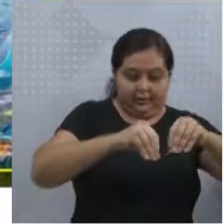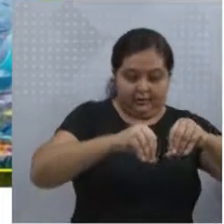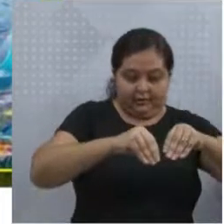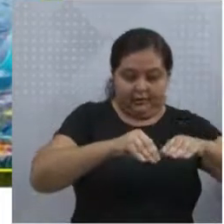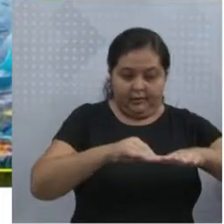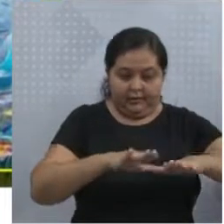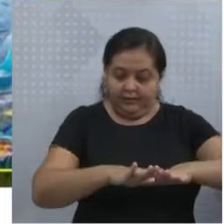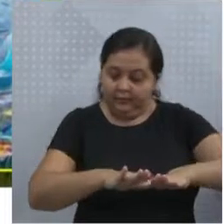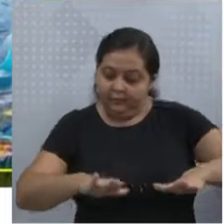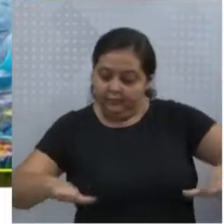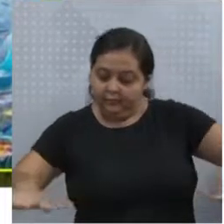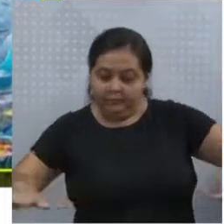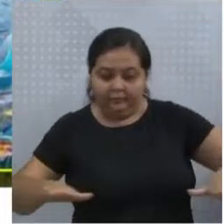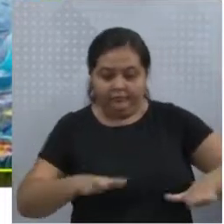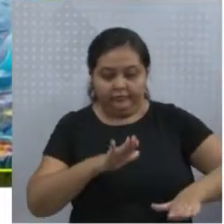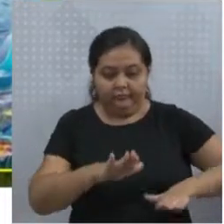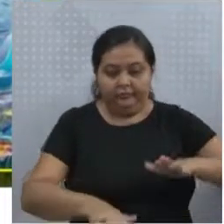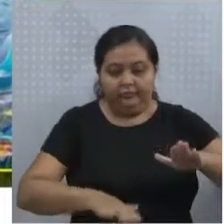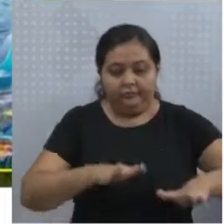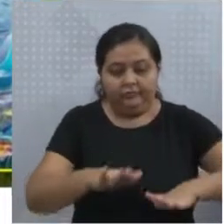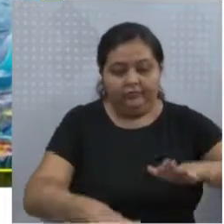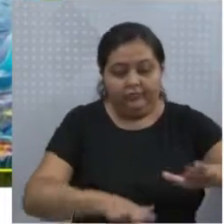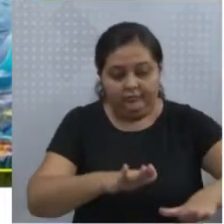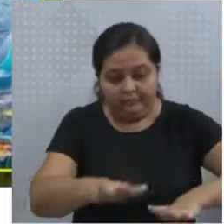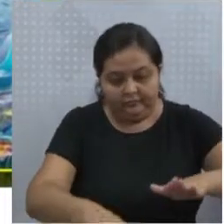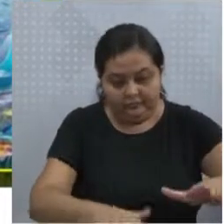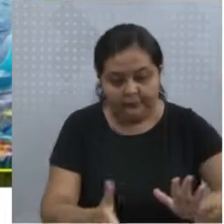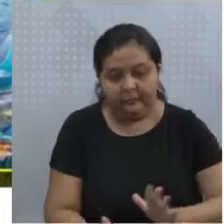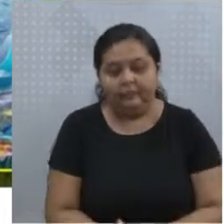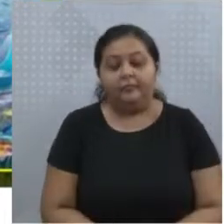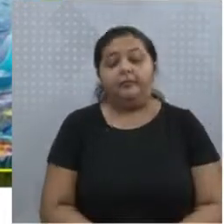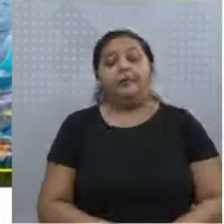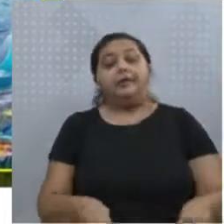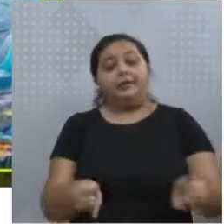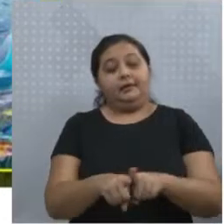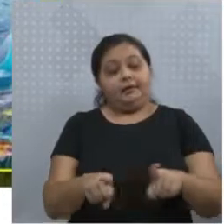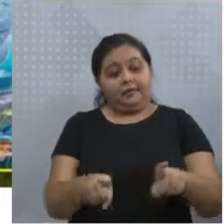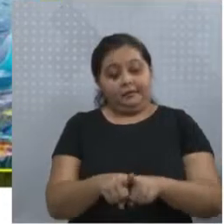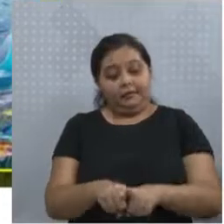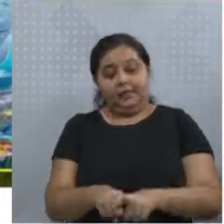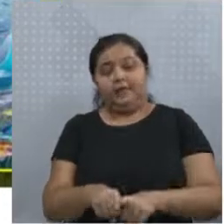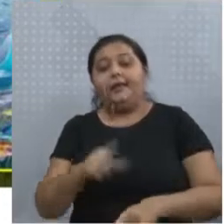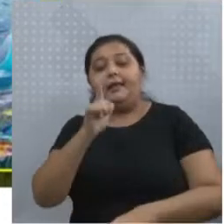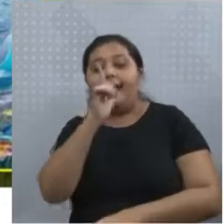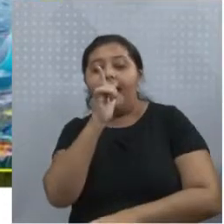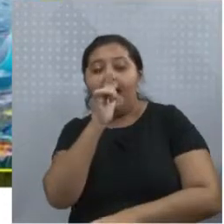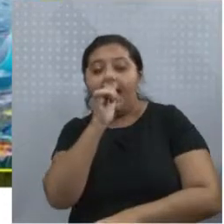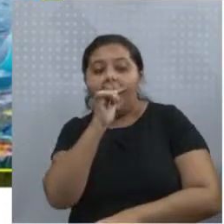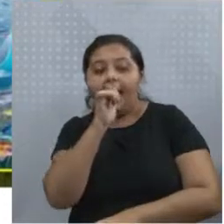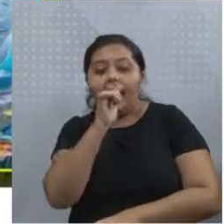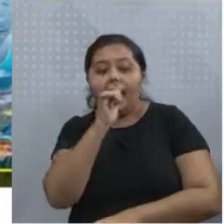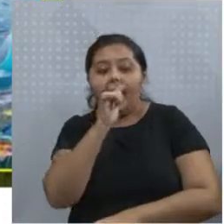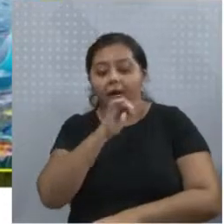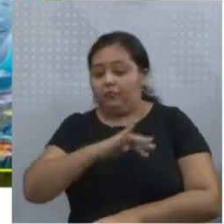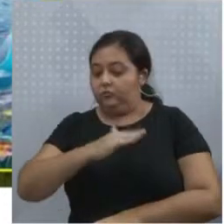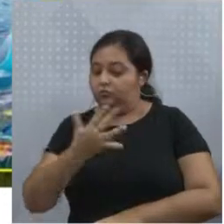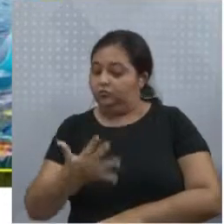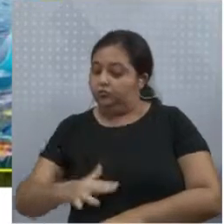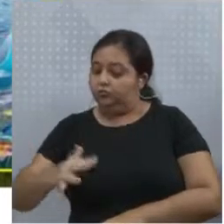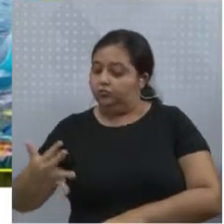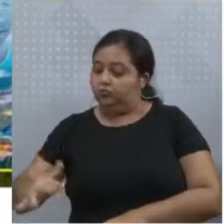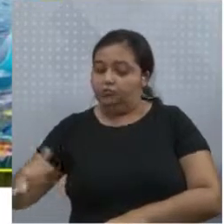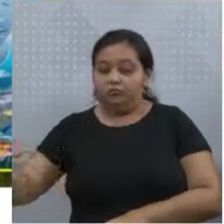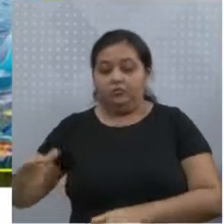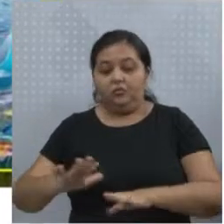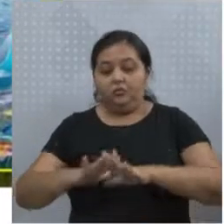seja, o que corresponde às terras emersas, os continentes, e temos o ecossistema, aqui